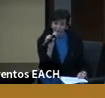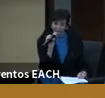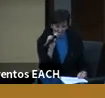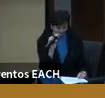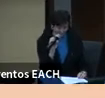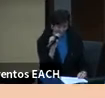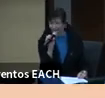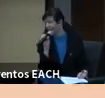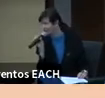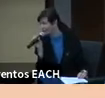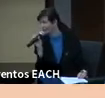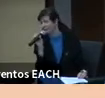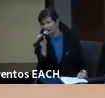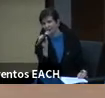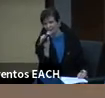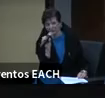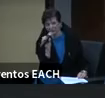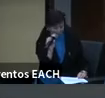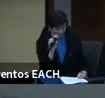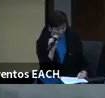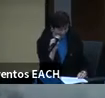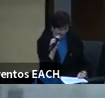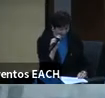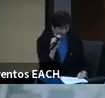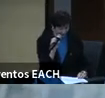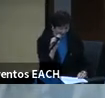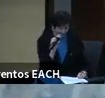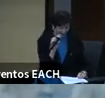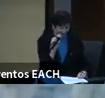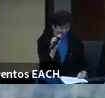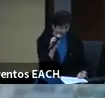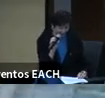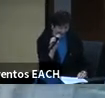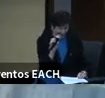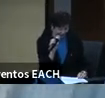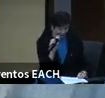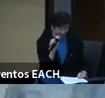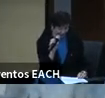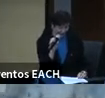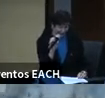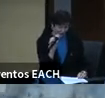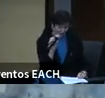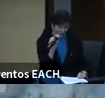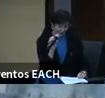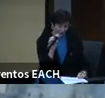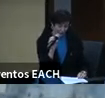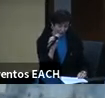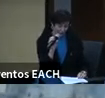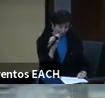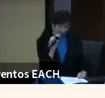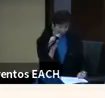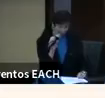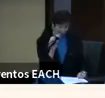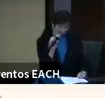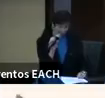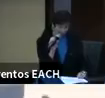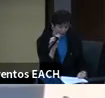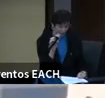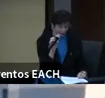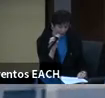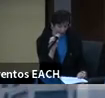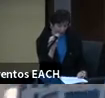direito, falaram aqui, o Alisson falou, e que é necessário que seja uma pausa no tempo